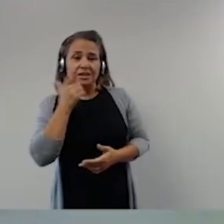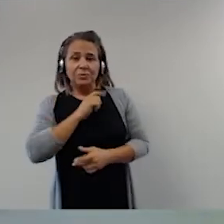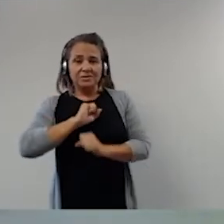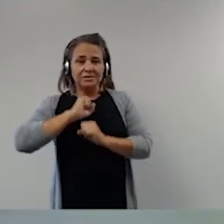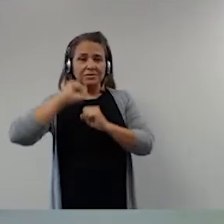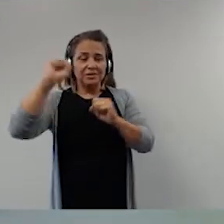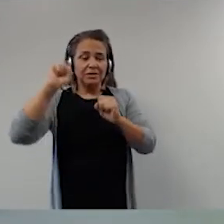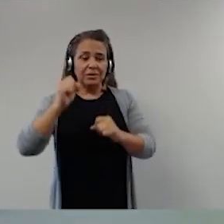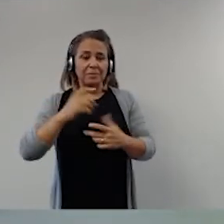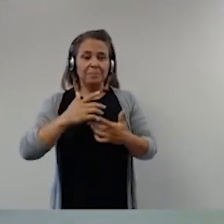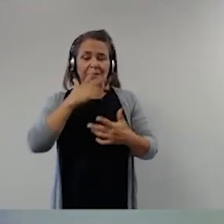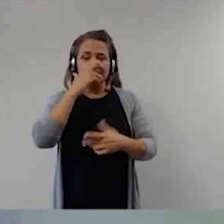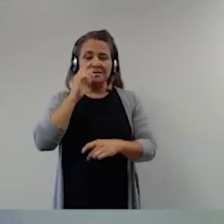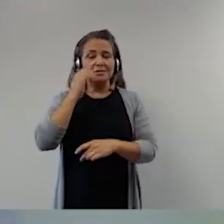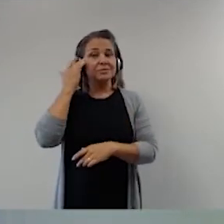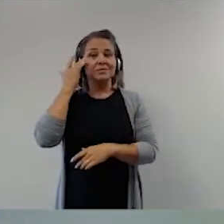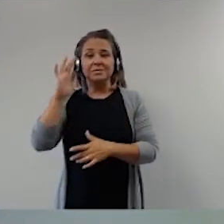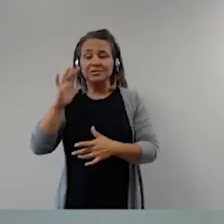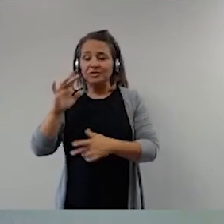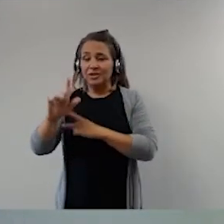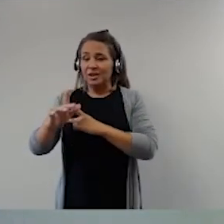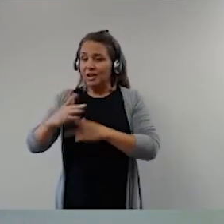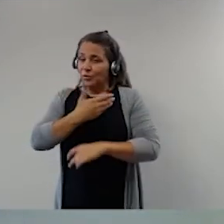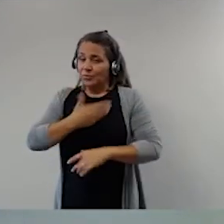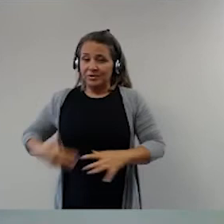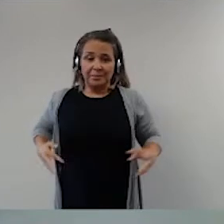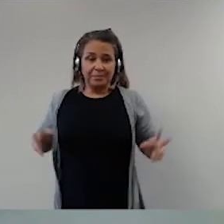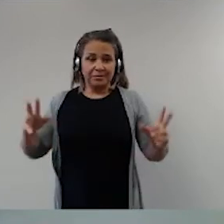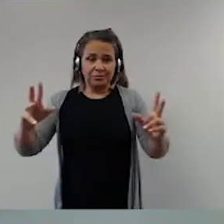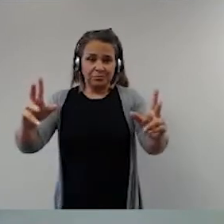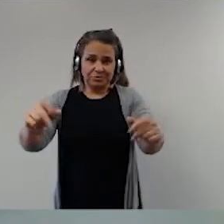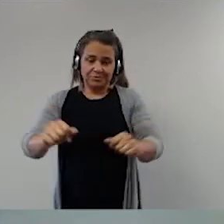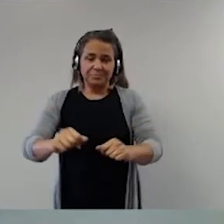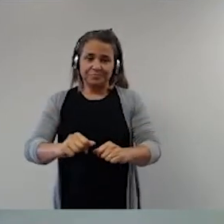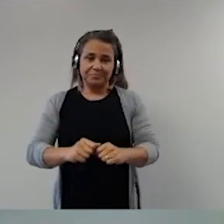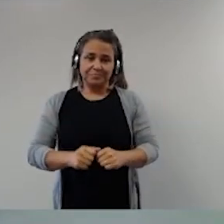tinha que governar para todo mundo. Então, veio uma